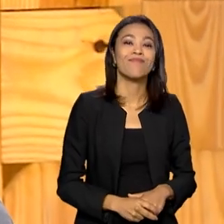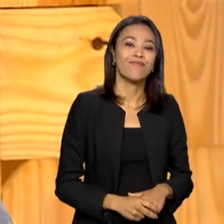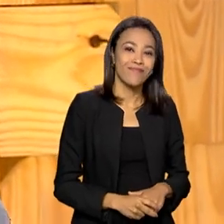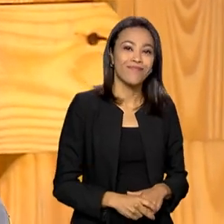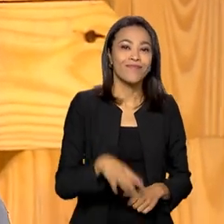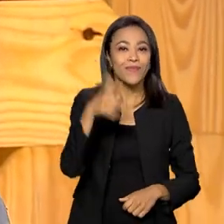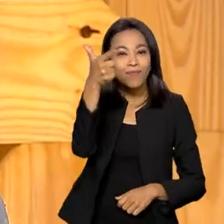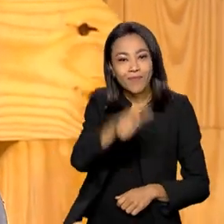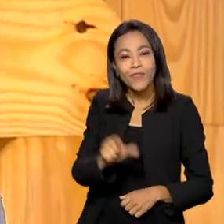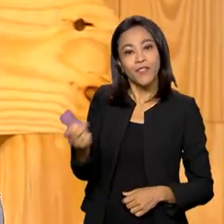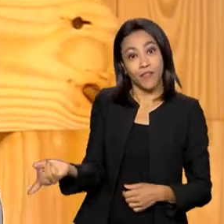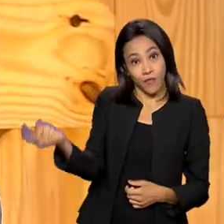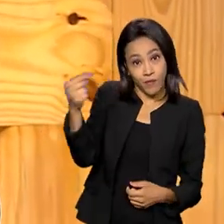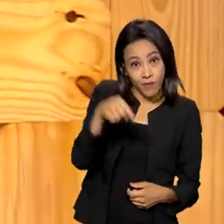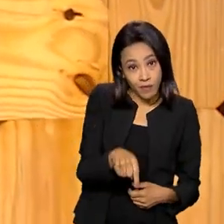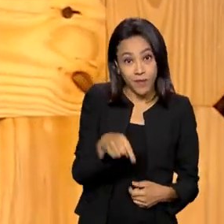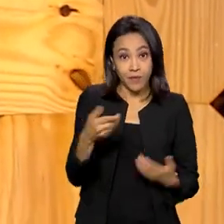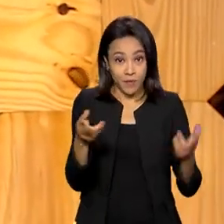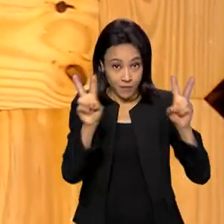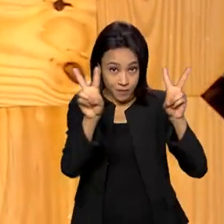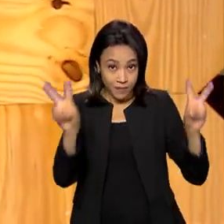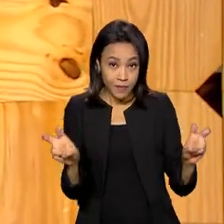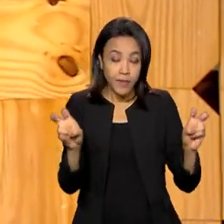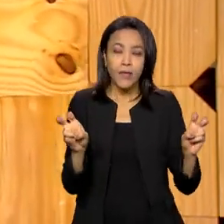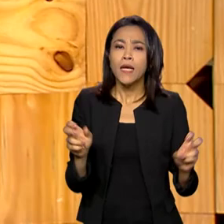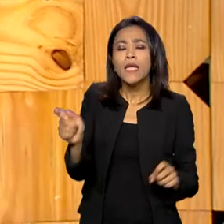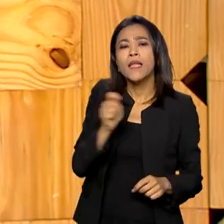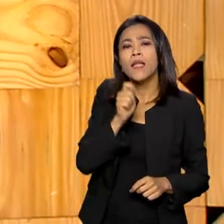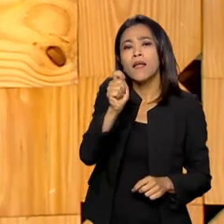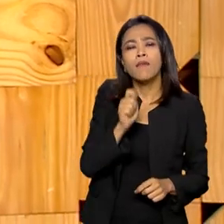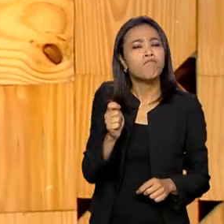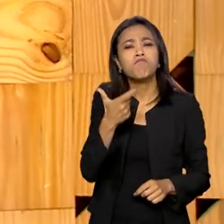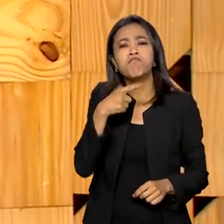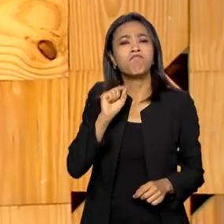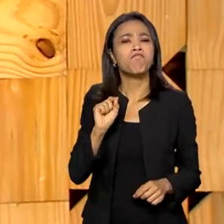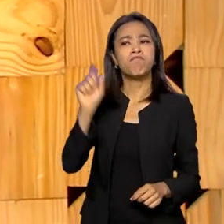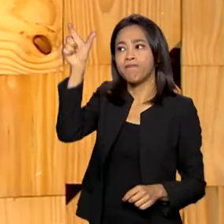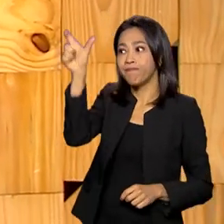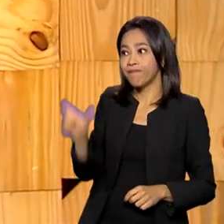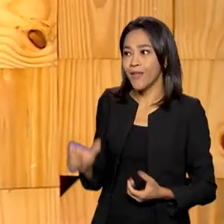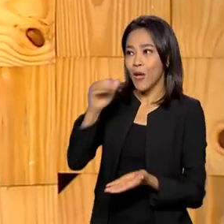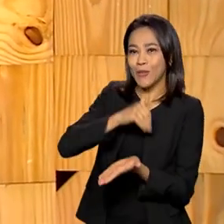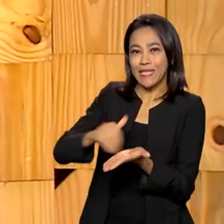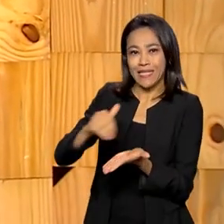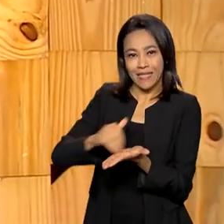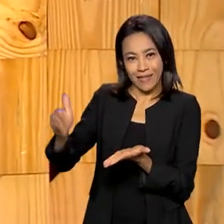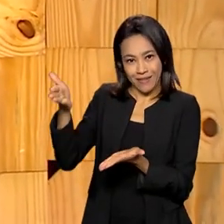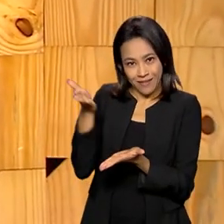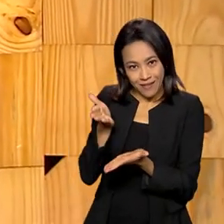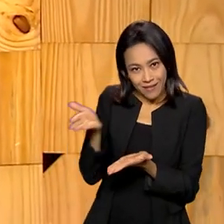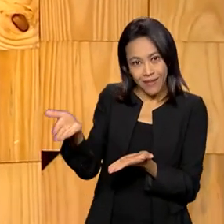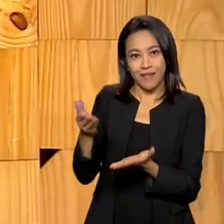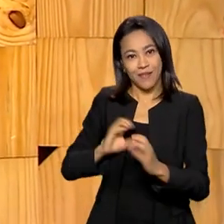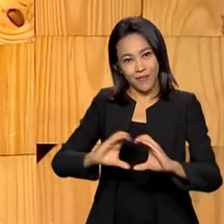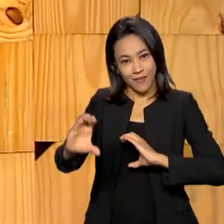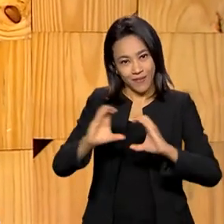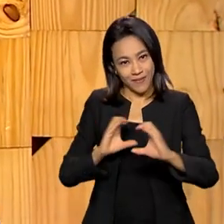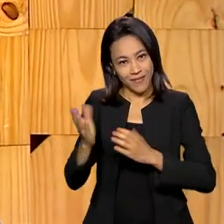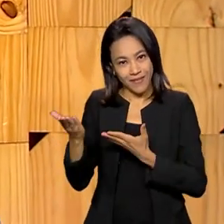Estamos de volta com o Brasil em Pauta. O entrevistado do programa é o secretário de Rádio Difusão do Ministério das Comunicações,